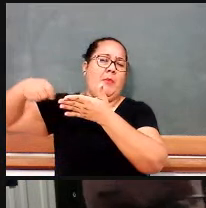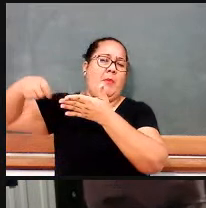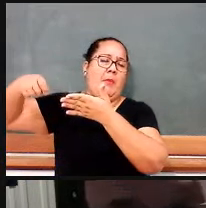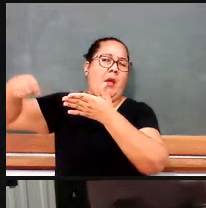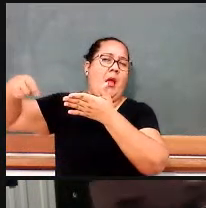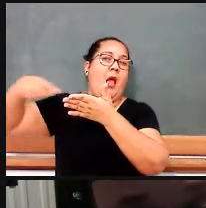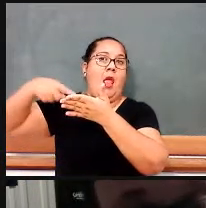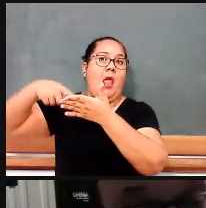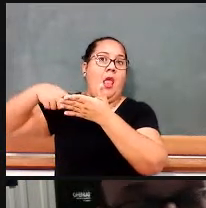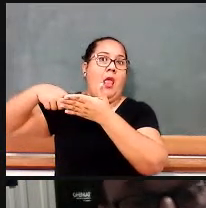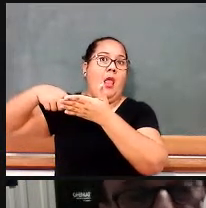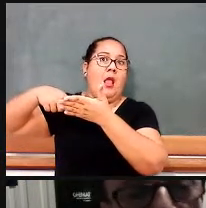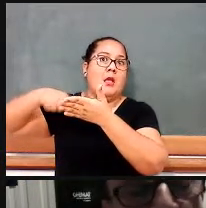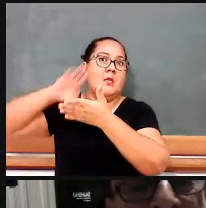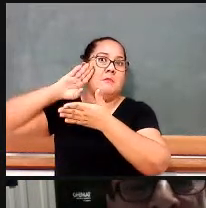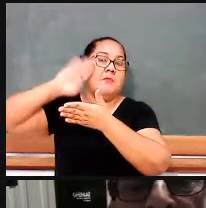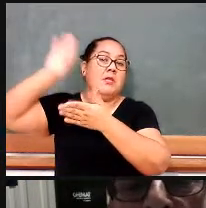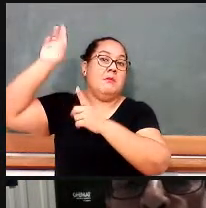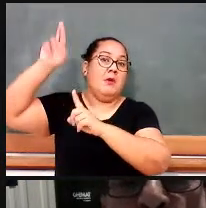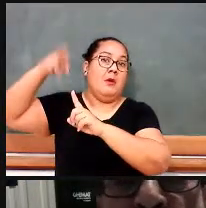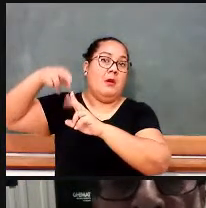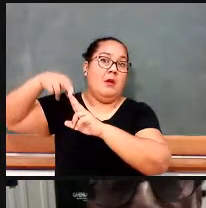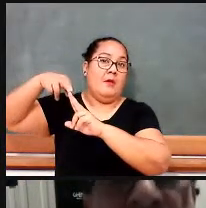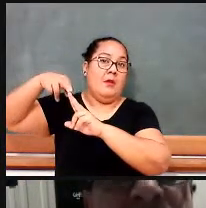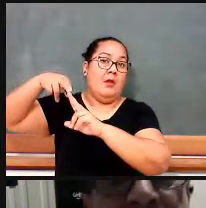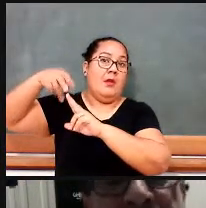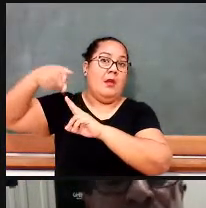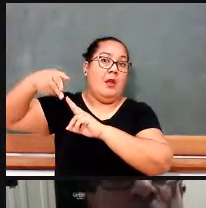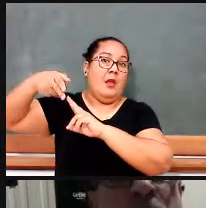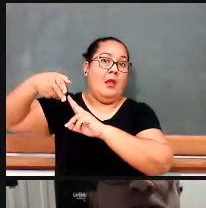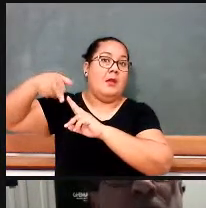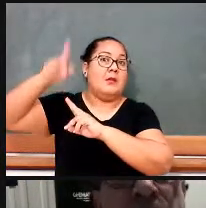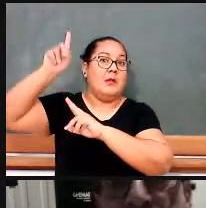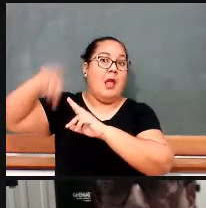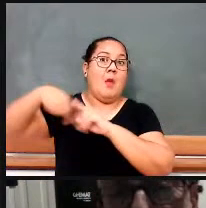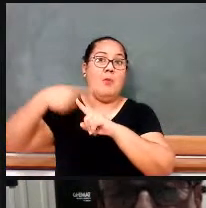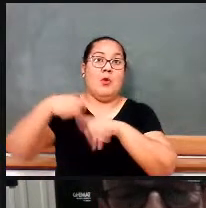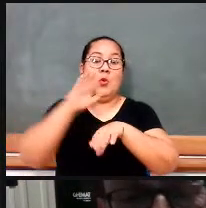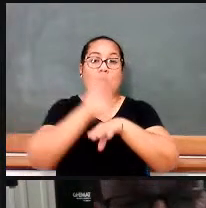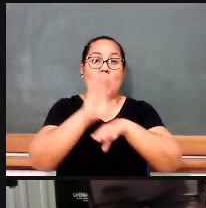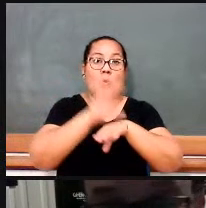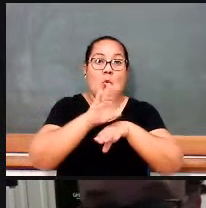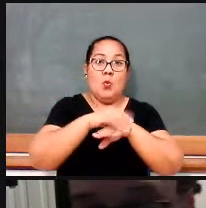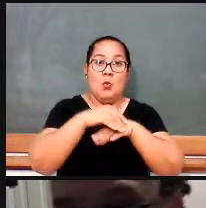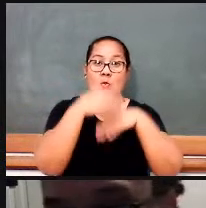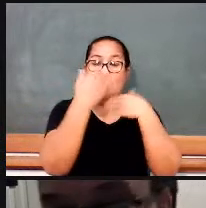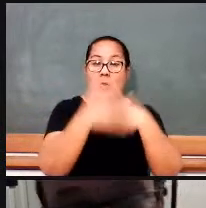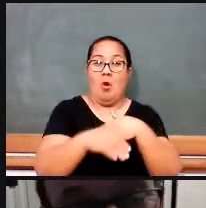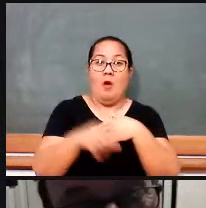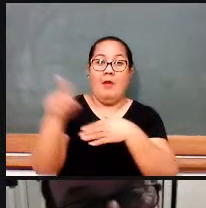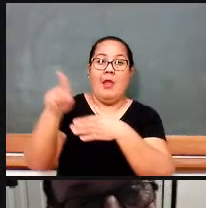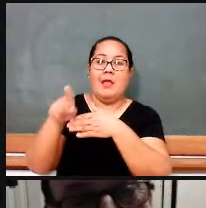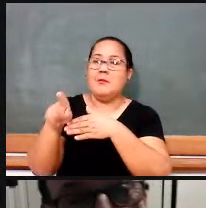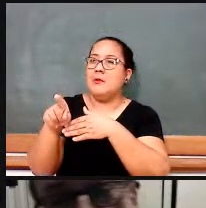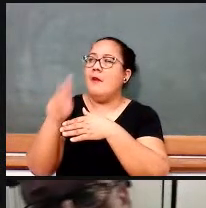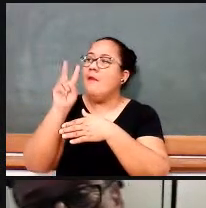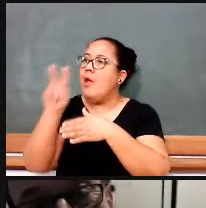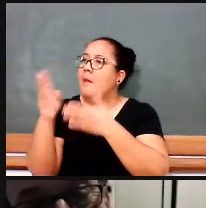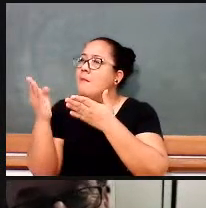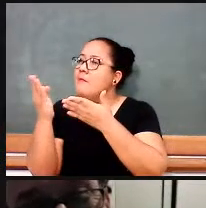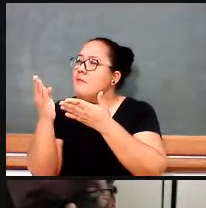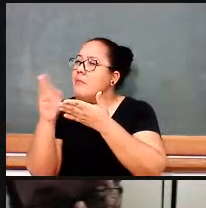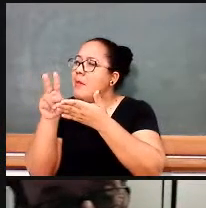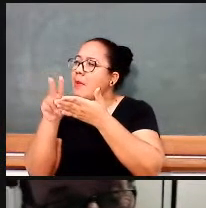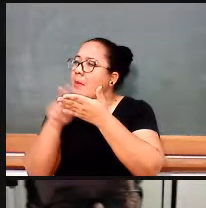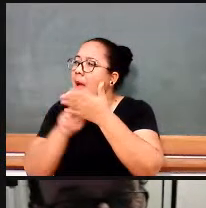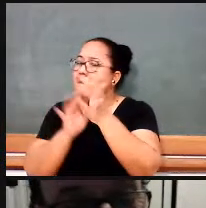virando referência para apostilas de cursinho vestibular. Esse aqui é um exemplo de apostila